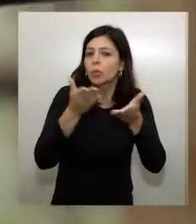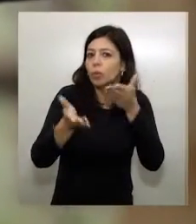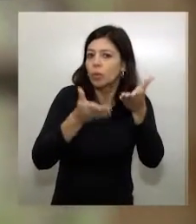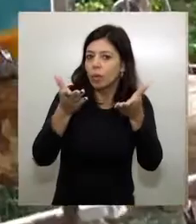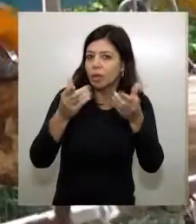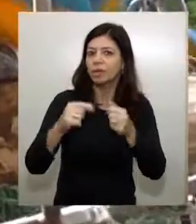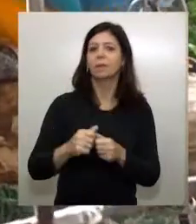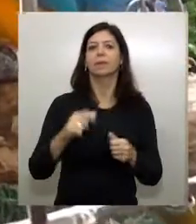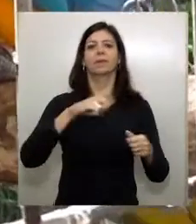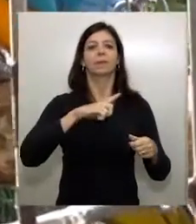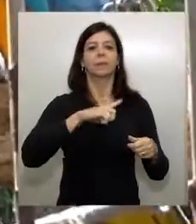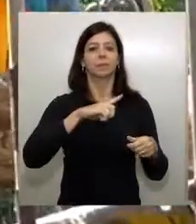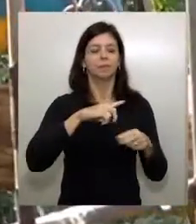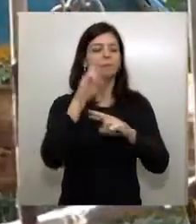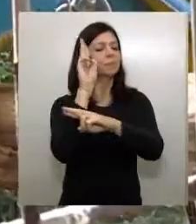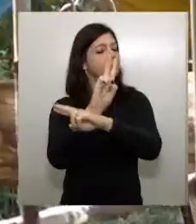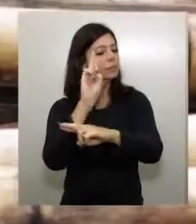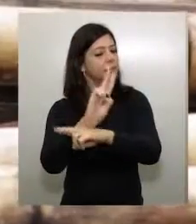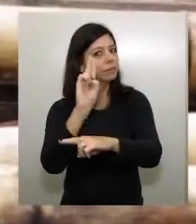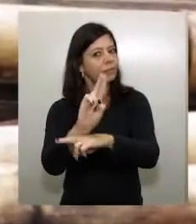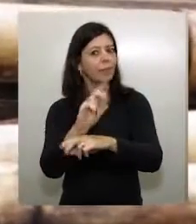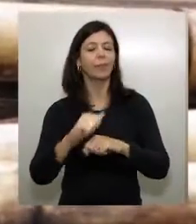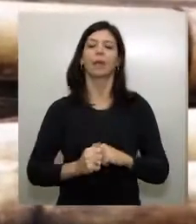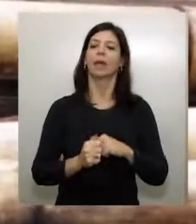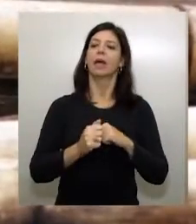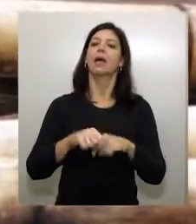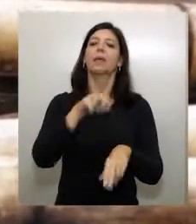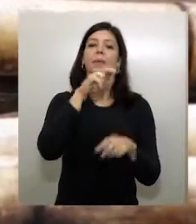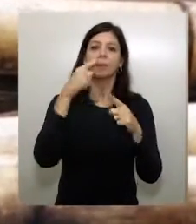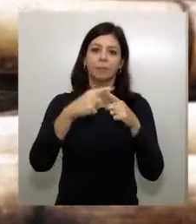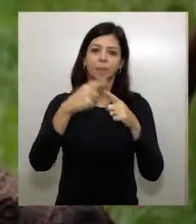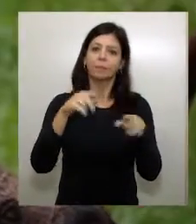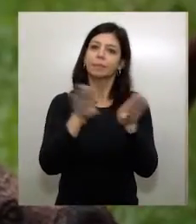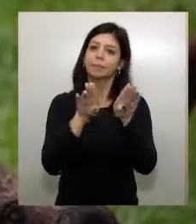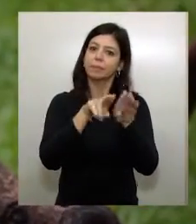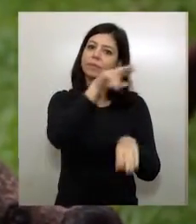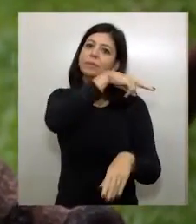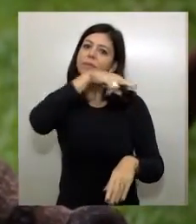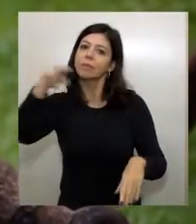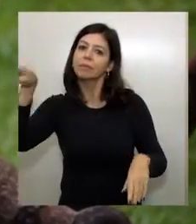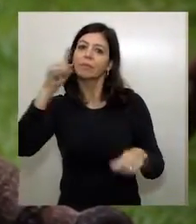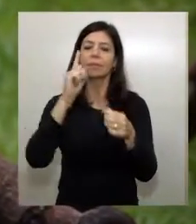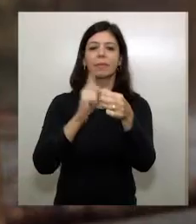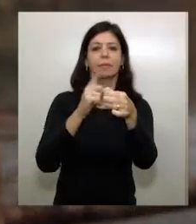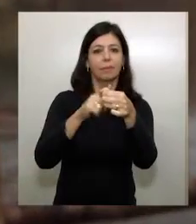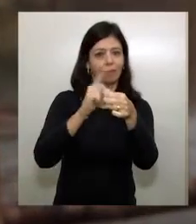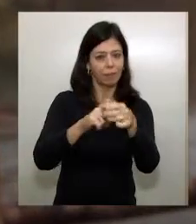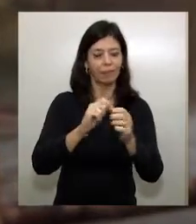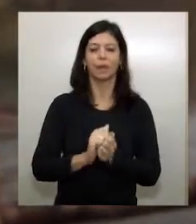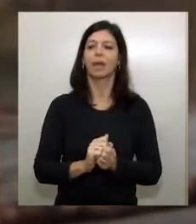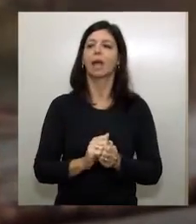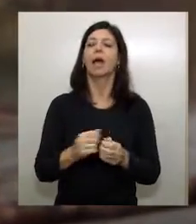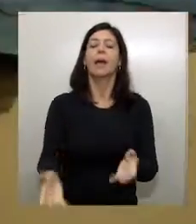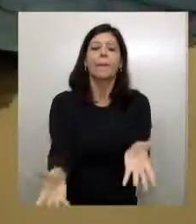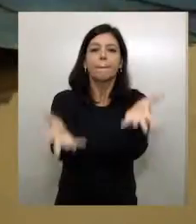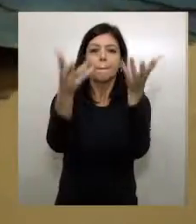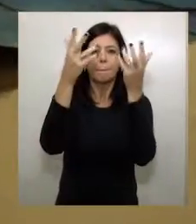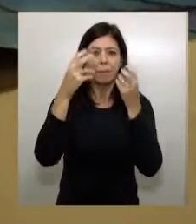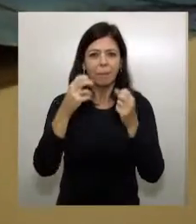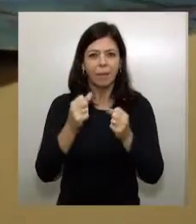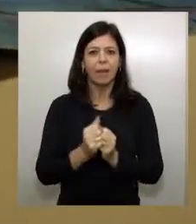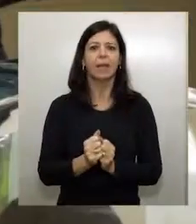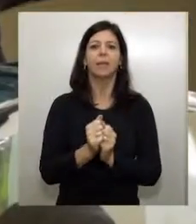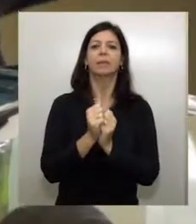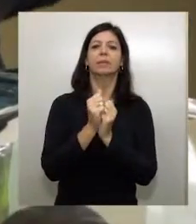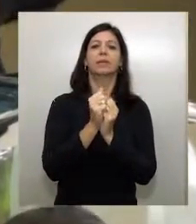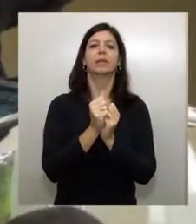silvestres e as belíssimas araras que inspiraram o nome da cidade. Resgatadas do tráfico e comércio ilegal, aqui